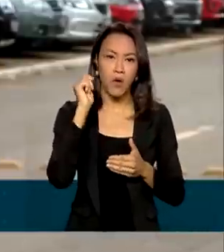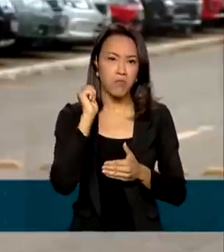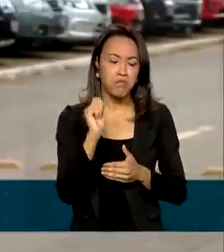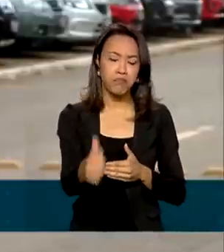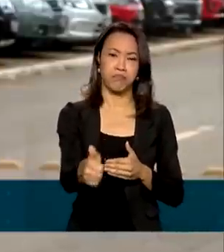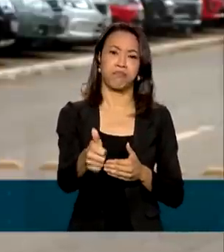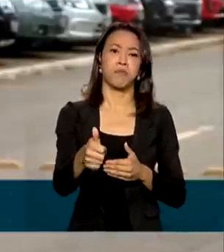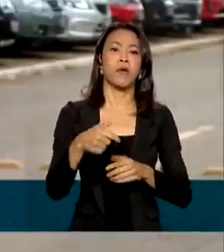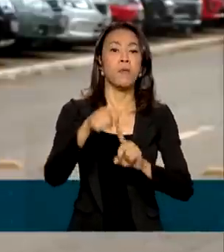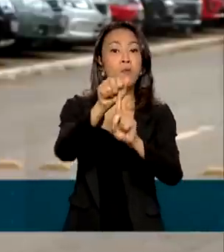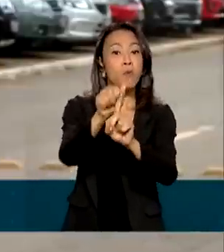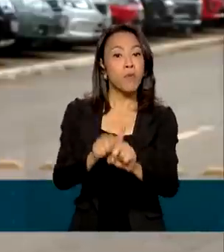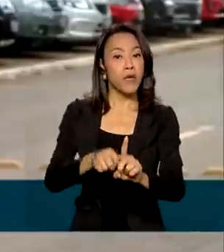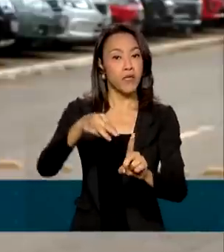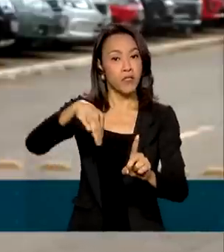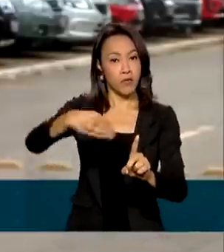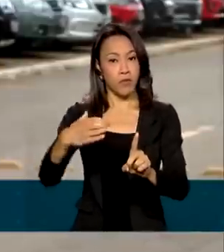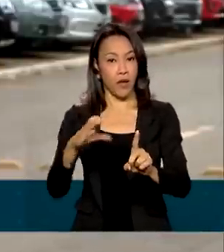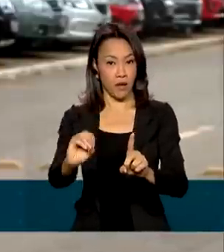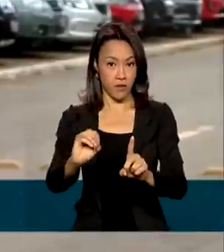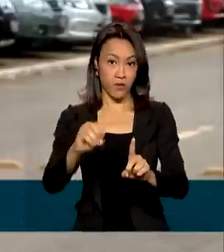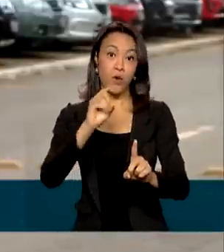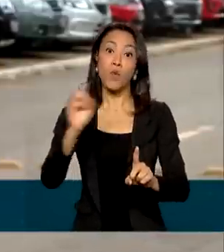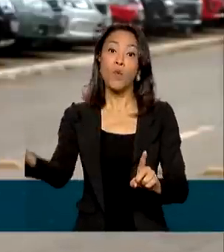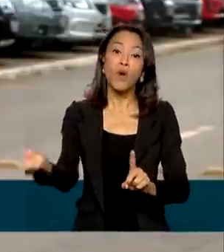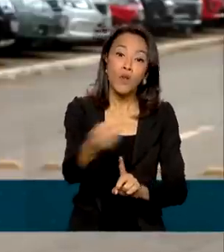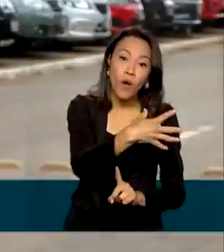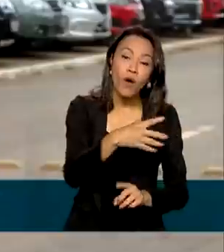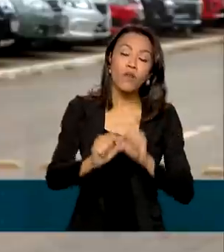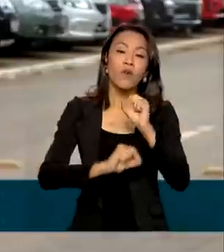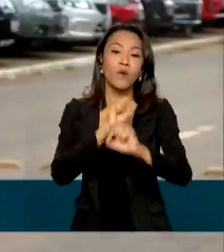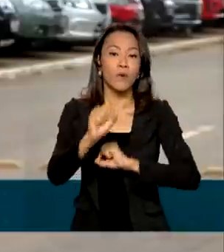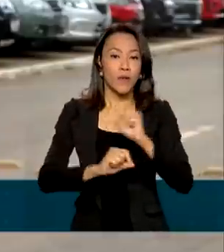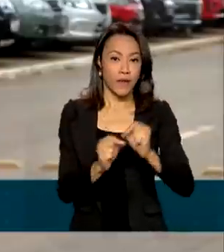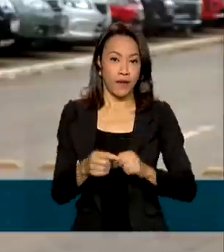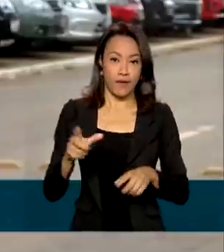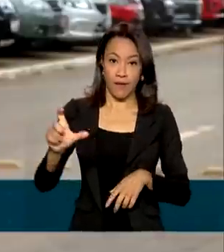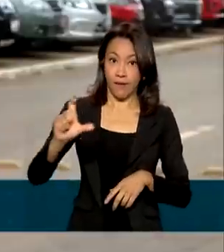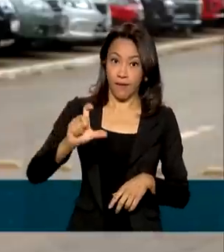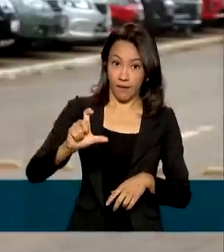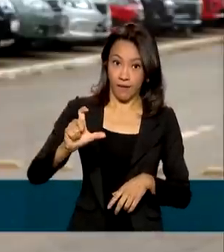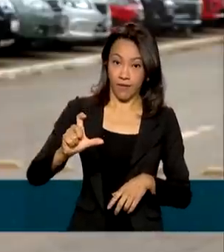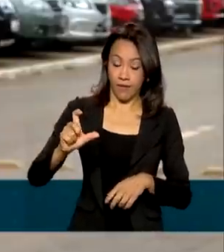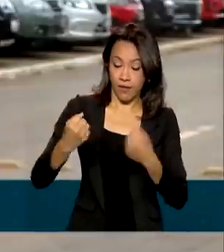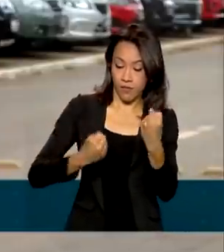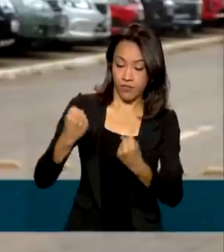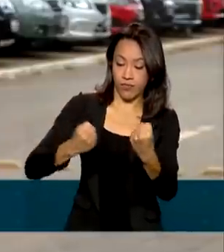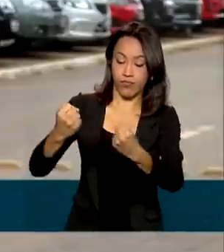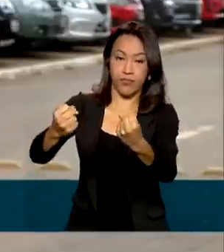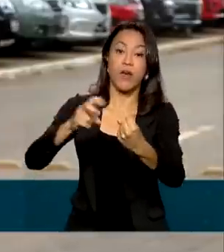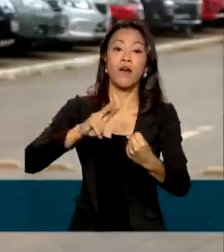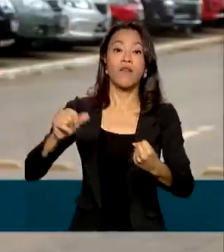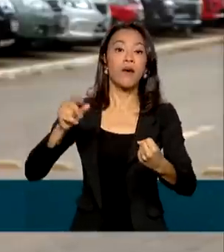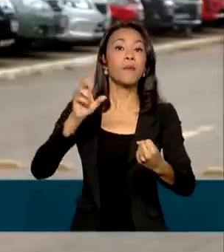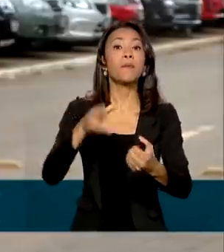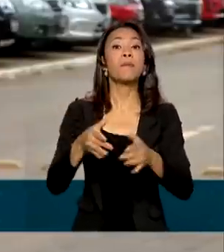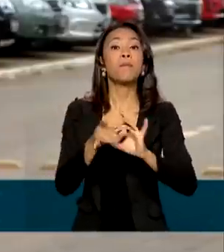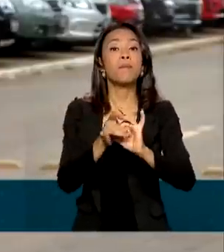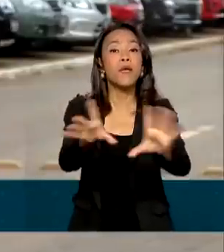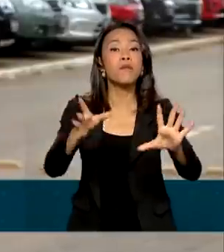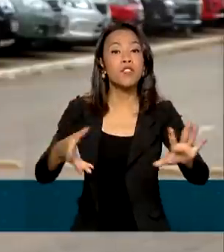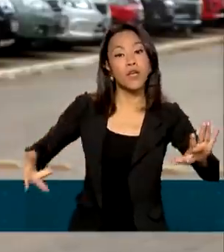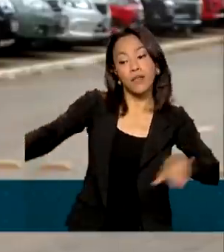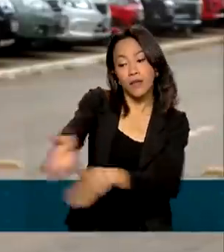a partir de março. Uma nova funcionalidade da carteira digital de trânsito vai permitir a transferência de